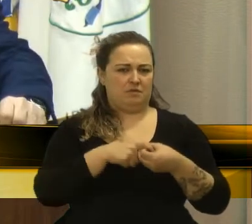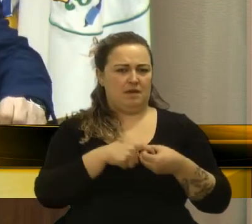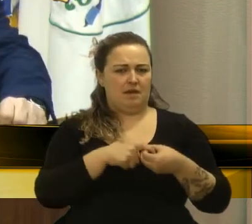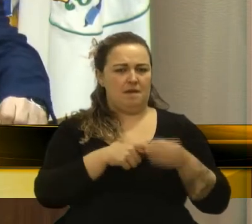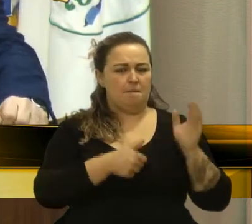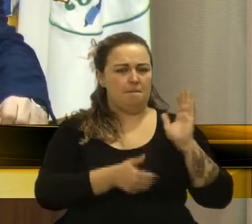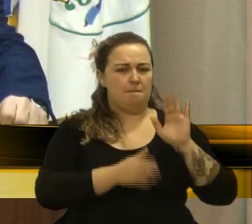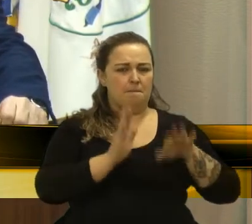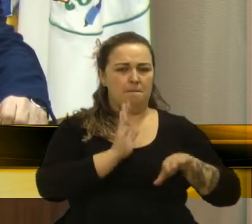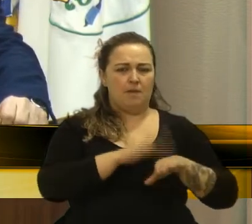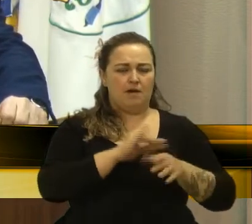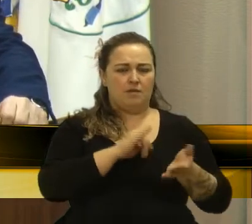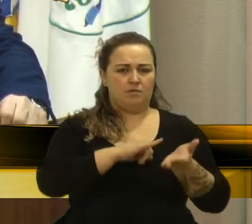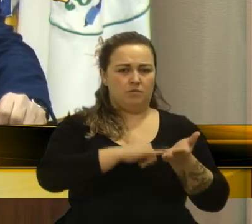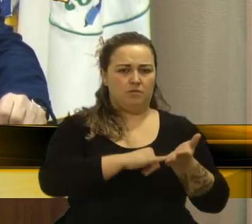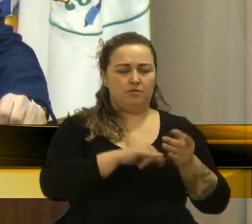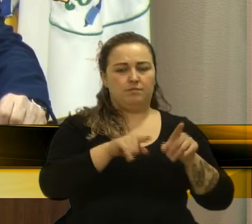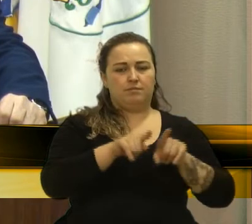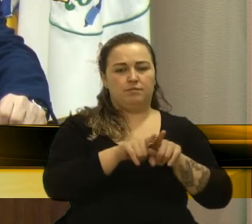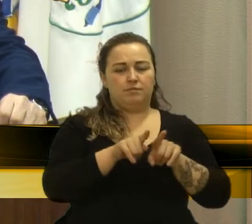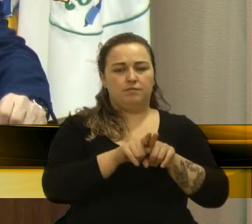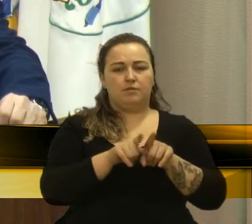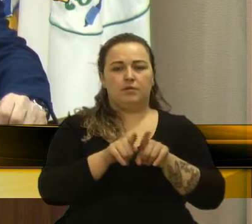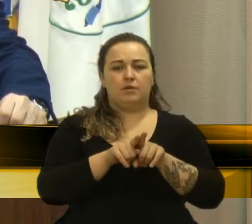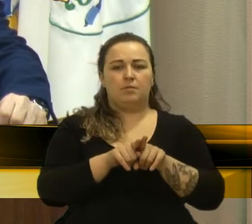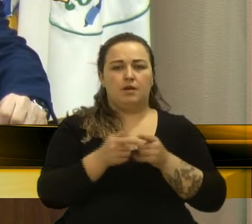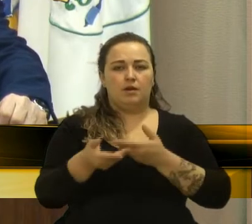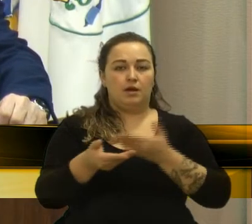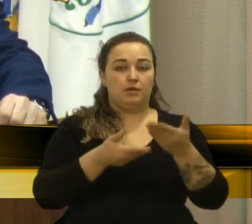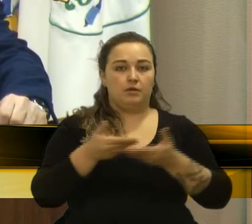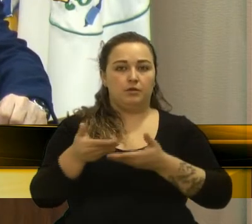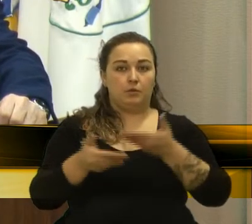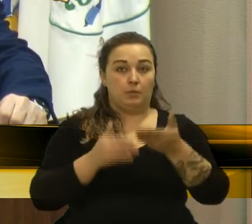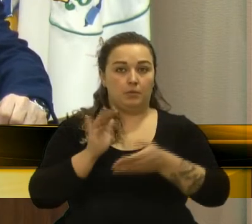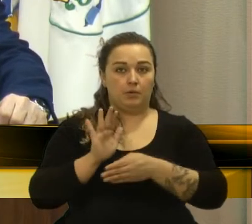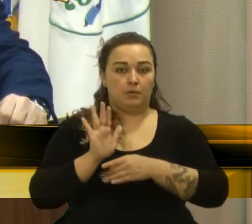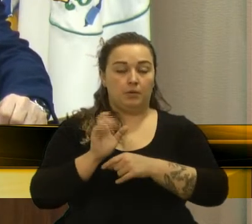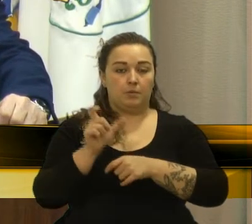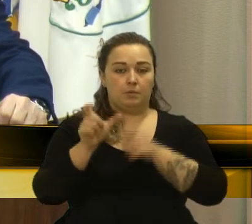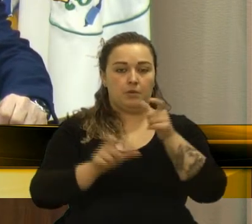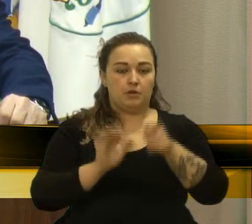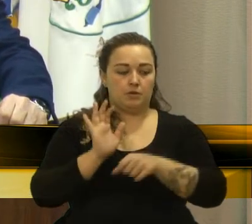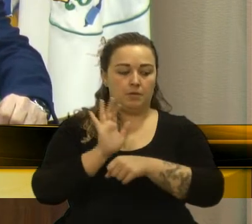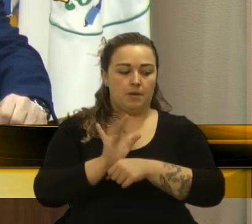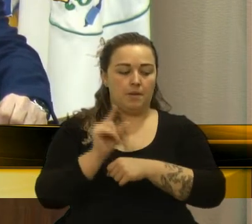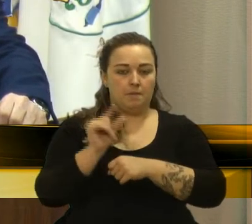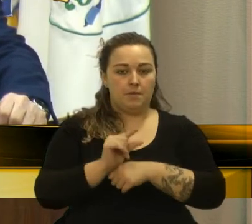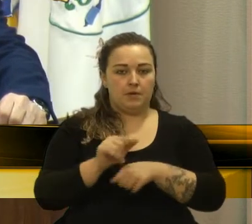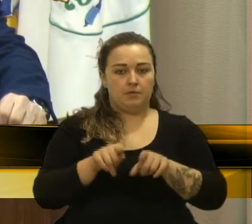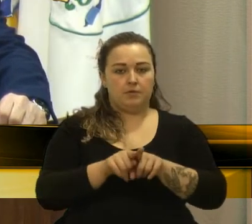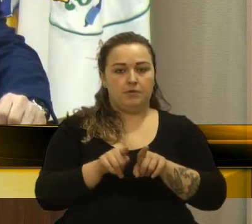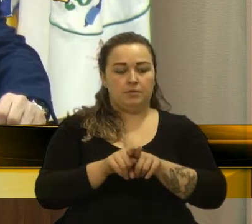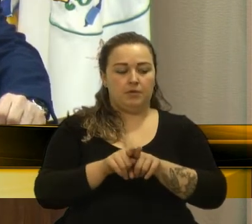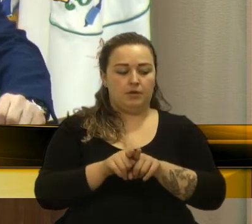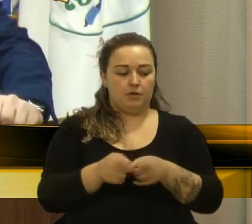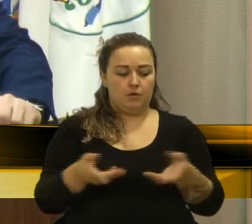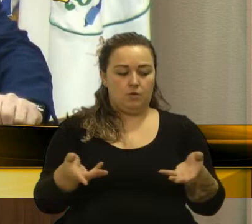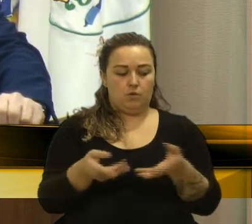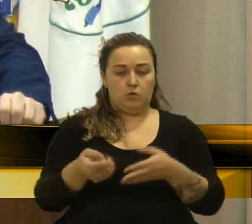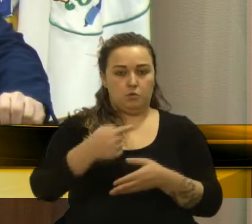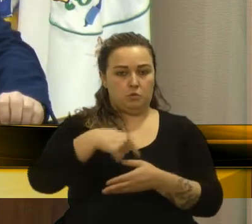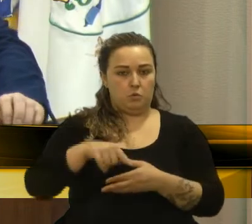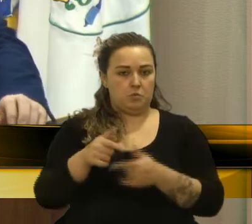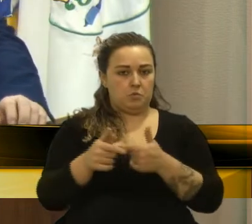atendimento ao contribuinte, ele é mínimo. Hoje nós não temos